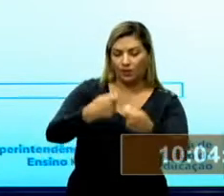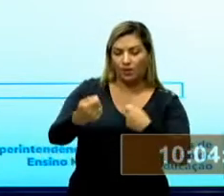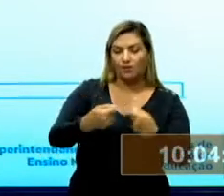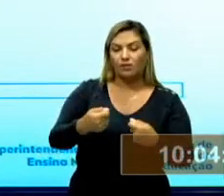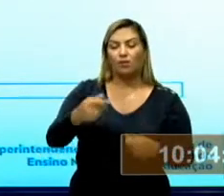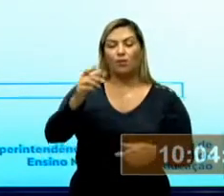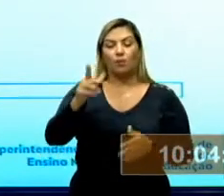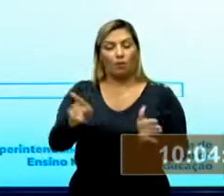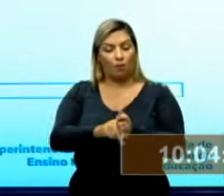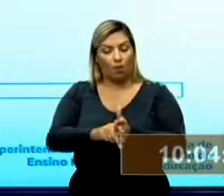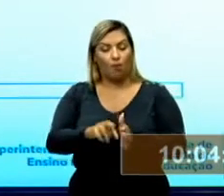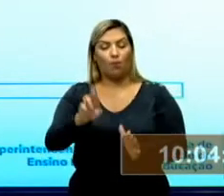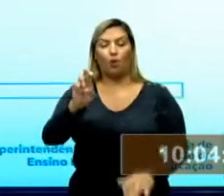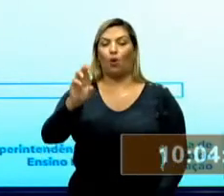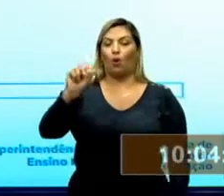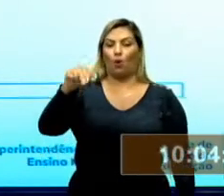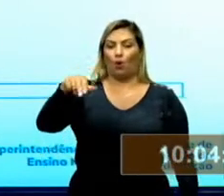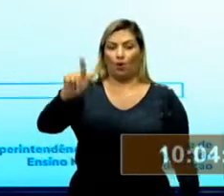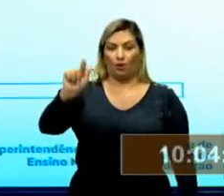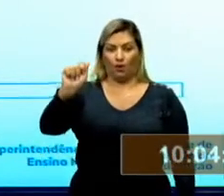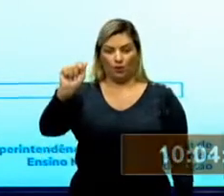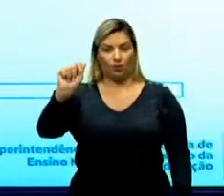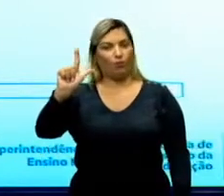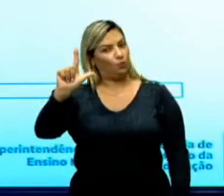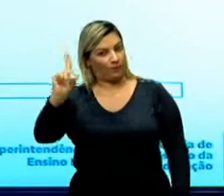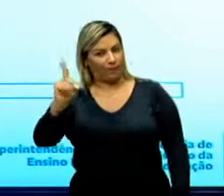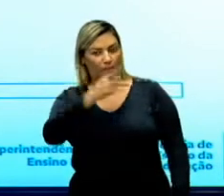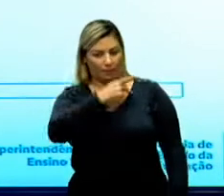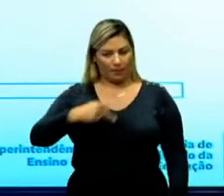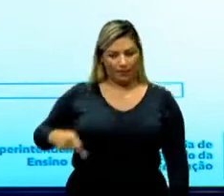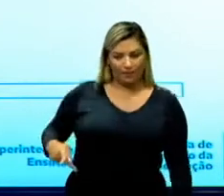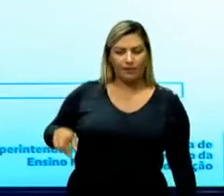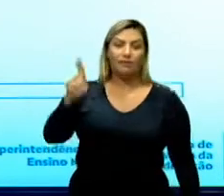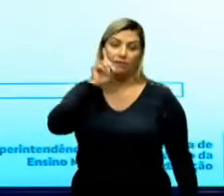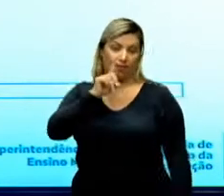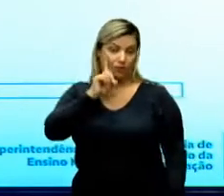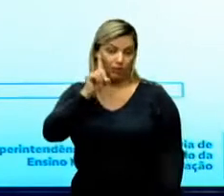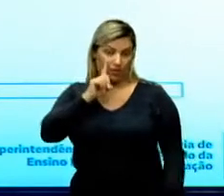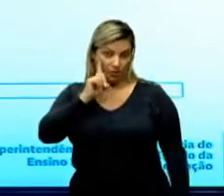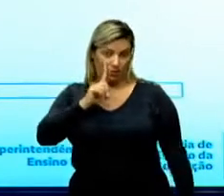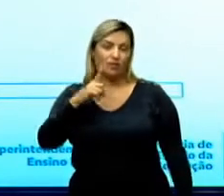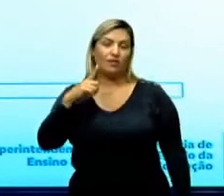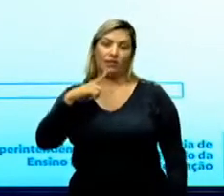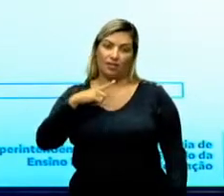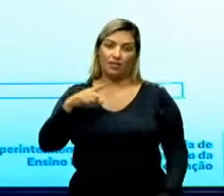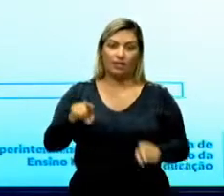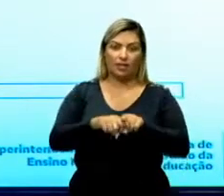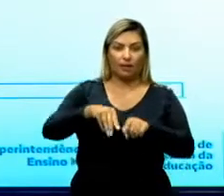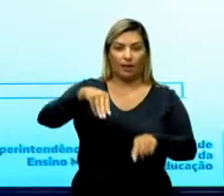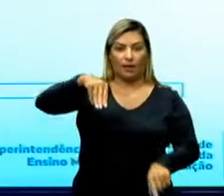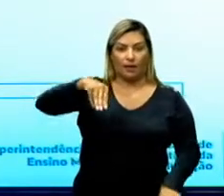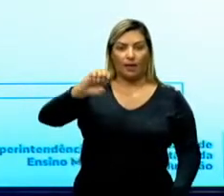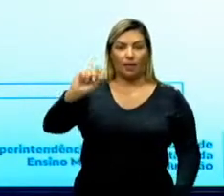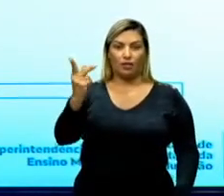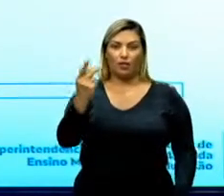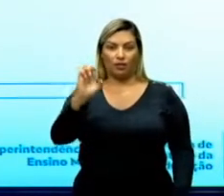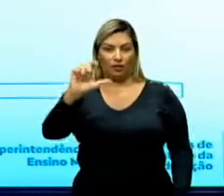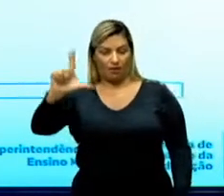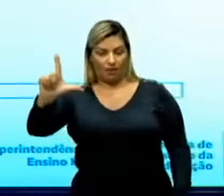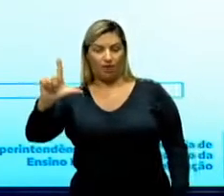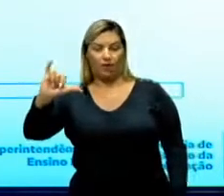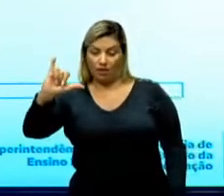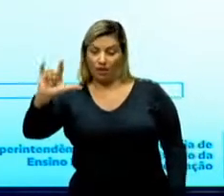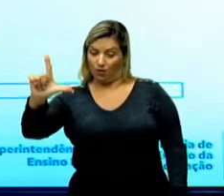estabelecidas por Ronald Reagan, até então presidente dos Estados Unidos, e Mikhail Gorgachev,